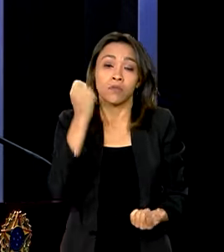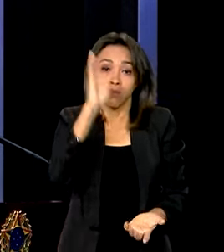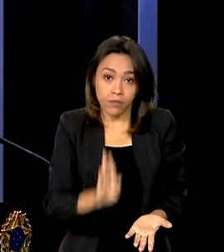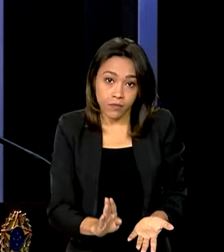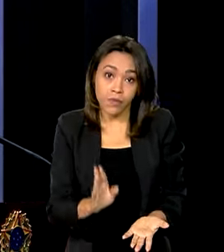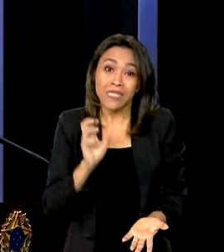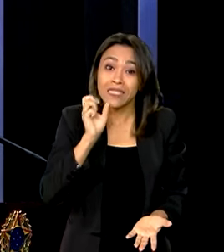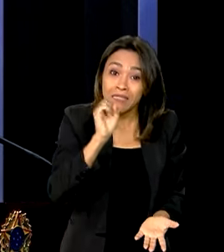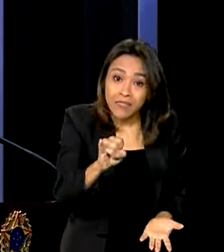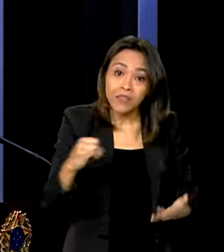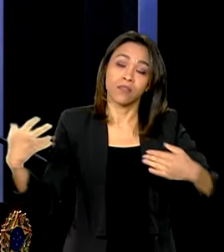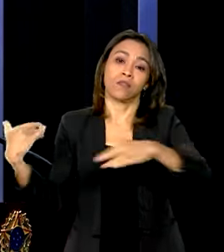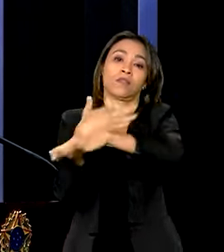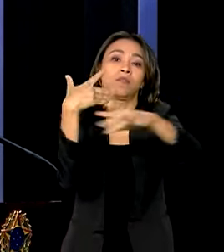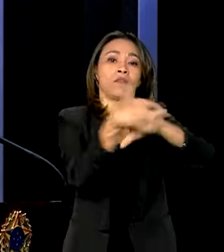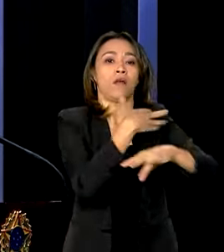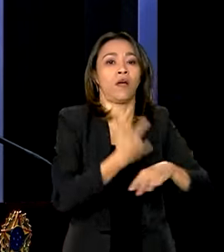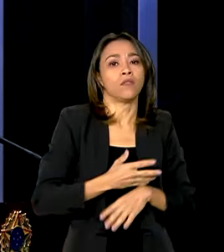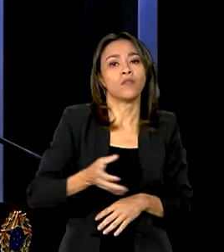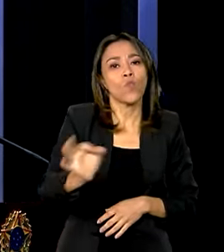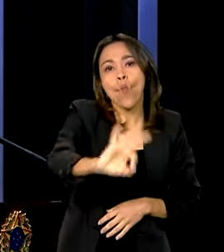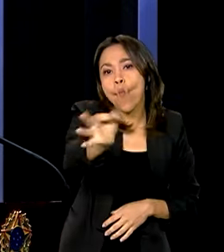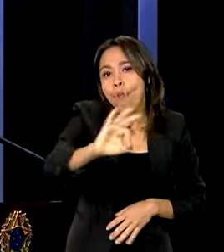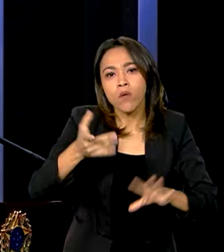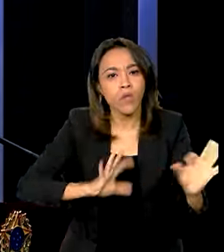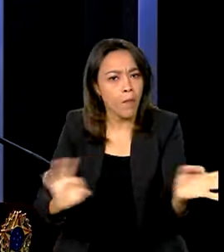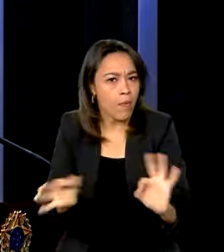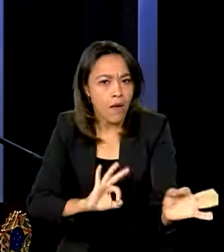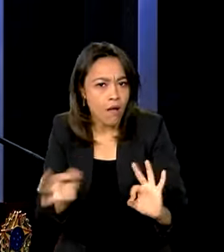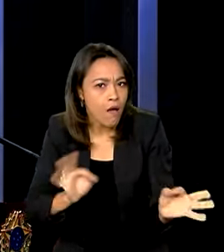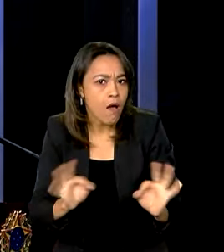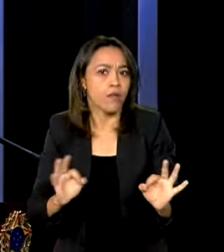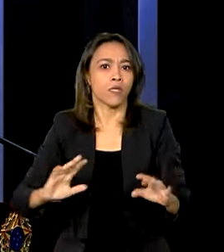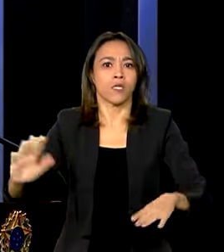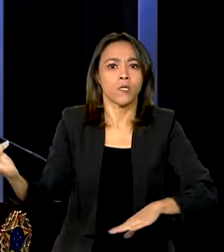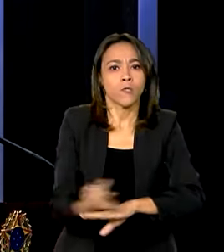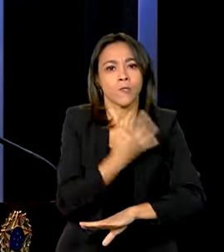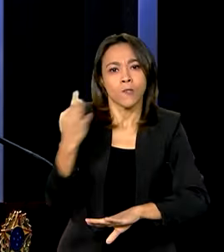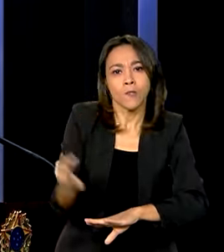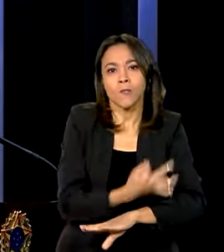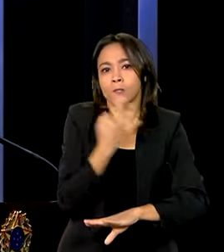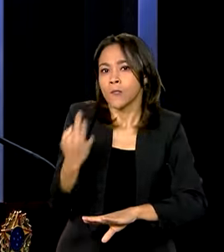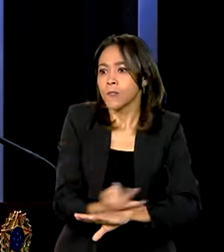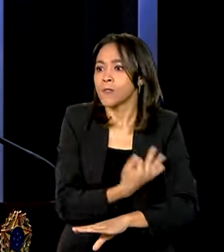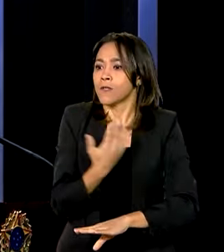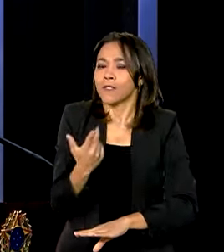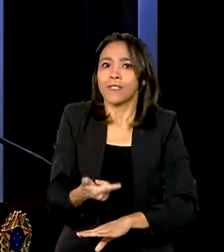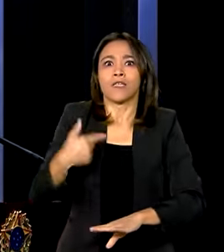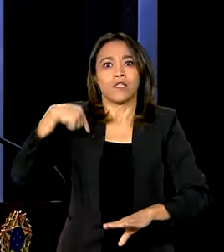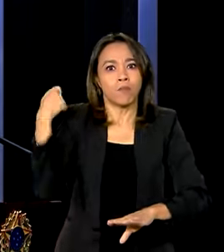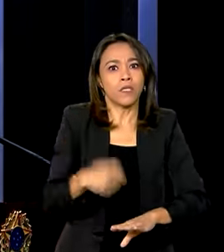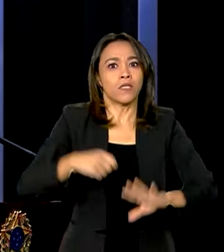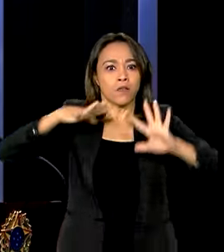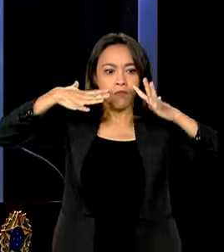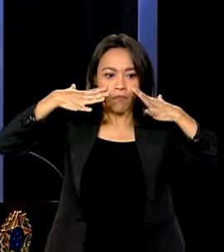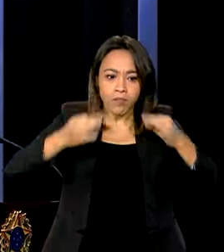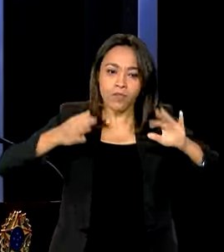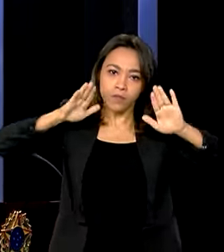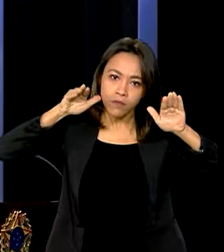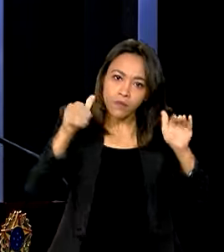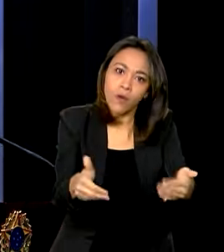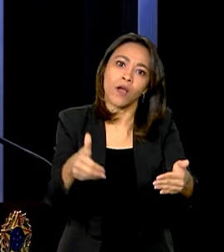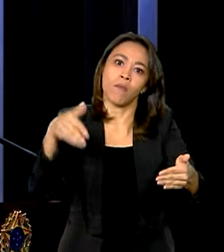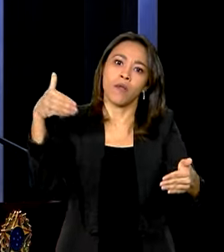estiverem preparadas, se não estiverem adaptadas, se a resiliência às nossas cidades não for uma prioridade para este país,